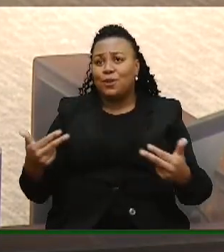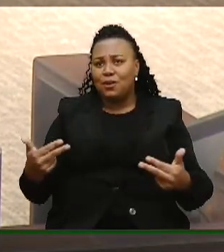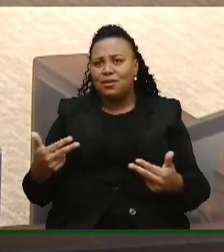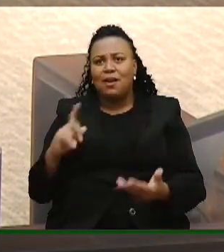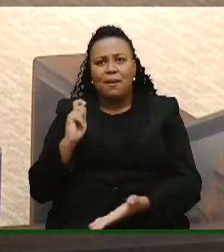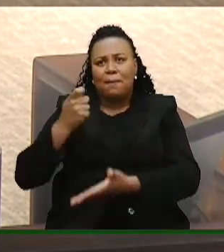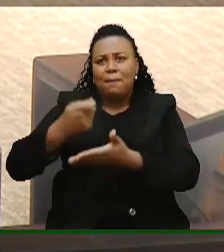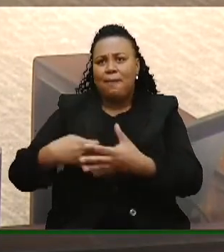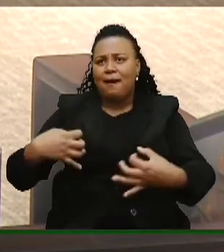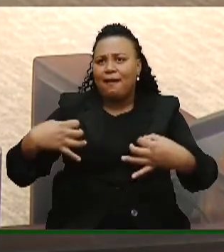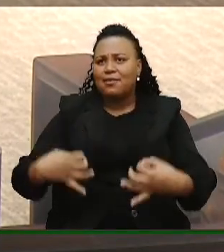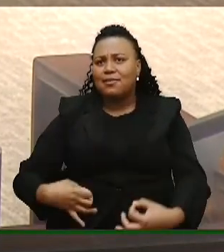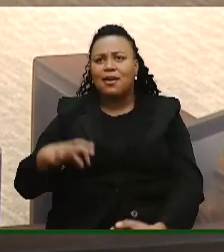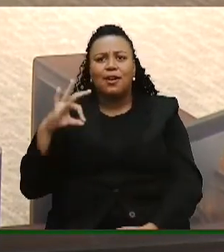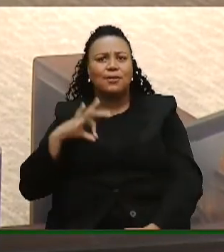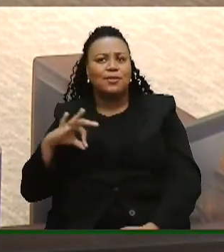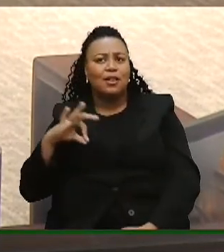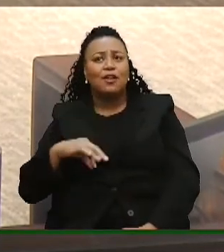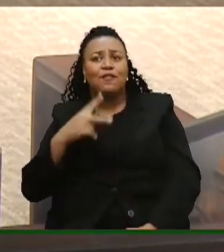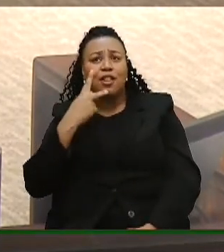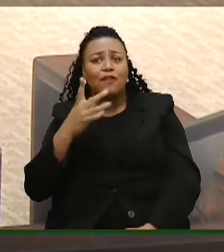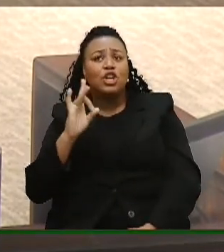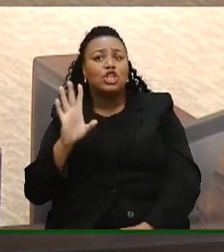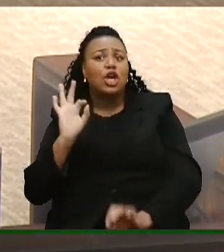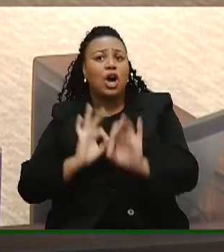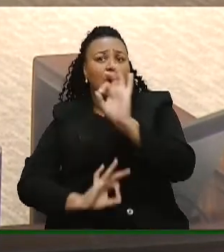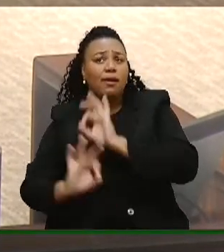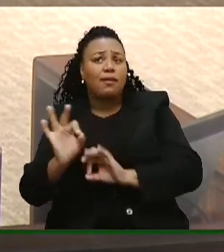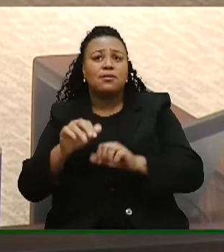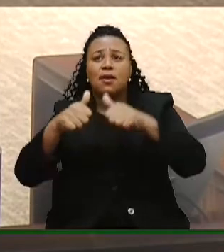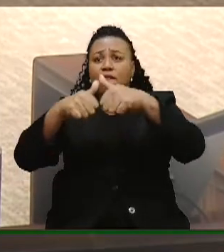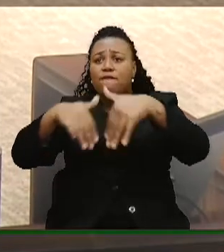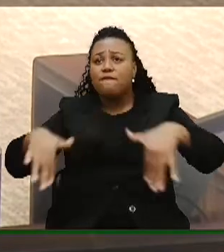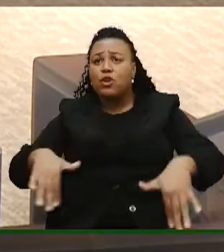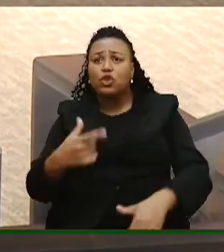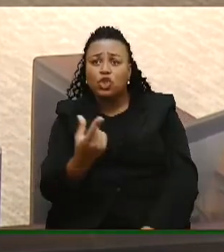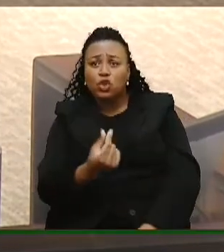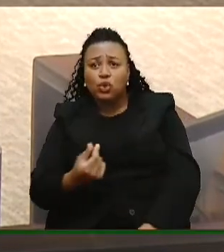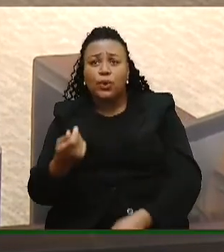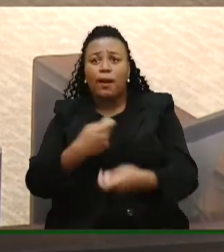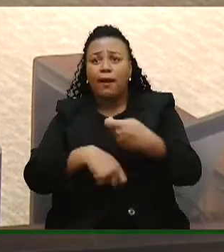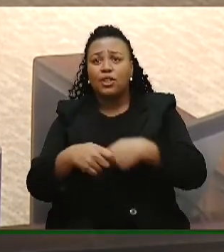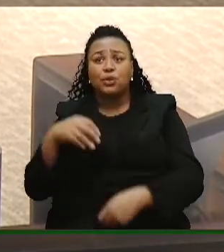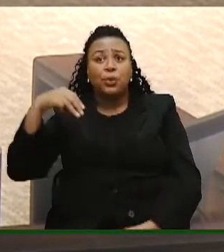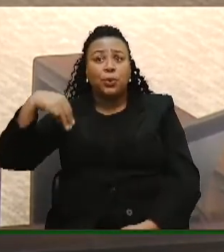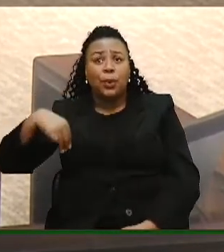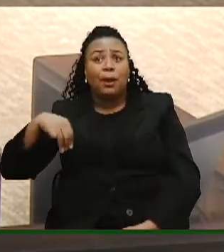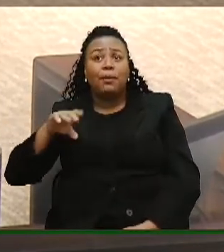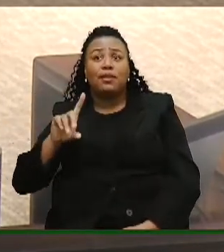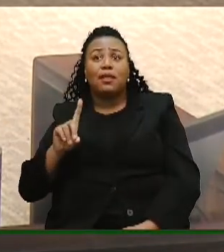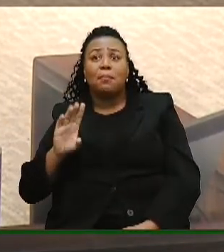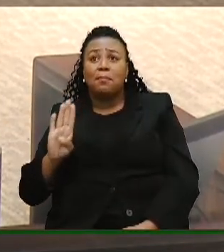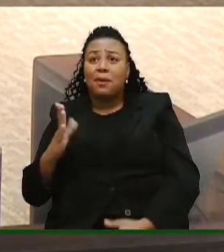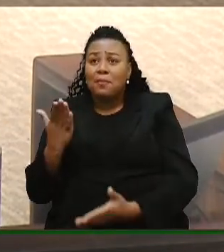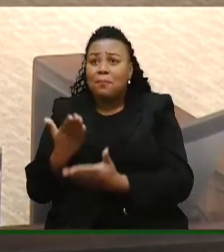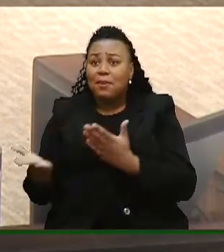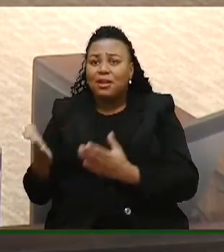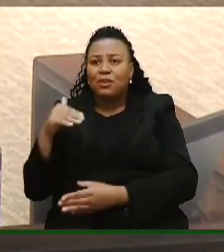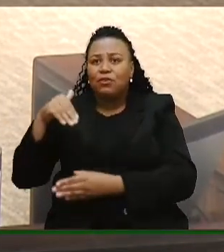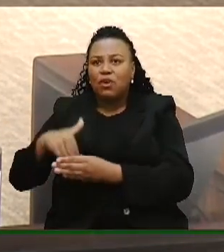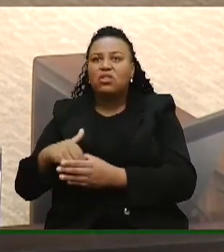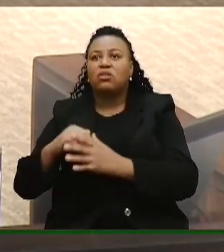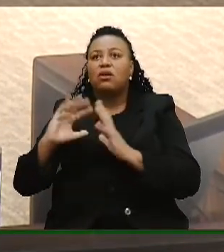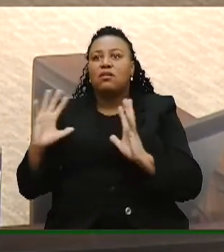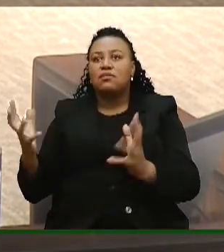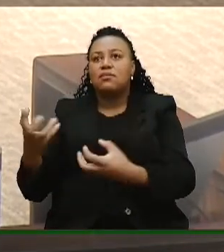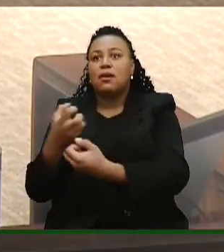Pagar em dia o salário, dizia ele, é só organizar o fluxo de caixa. O MDB perdeu a eleição e se abraçou